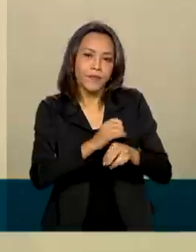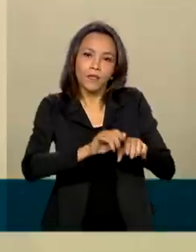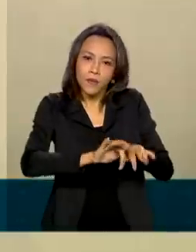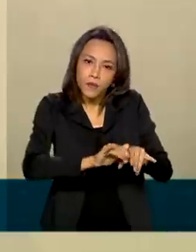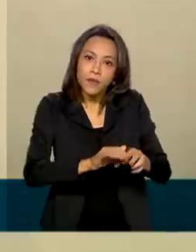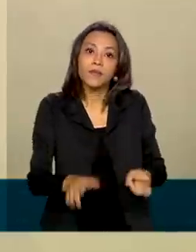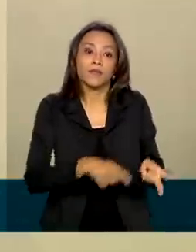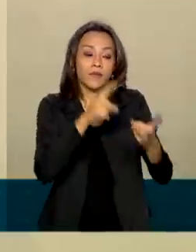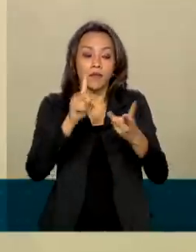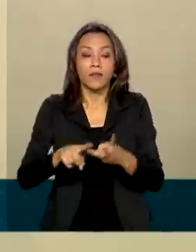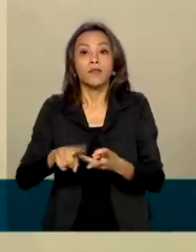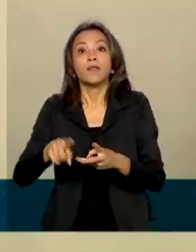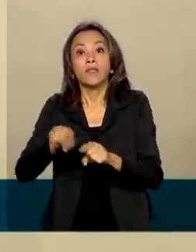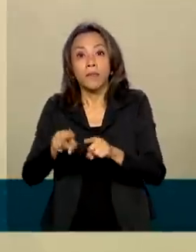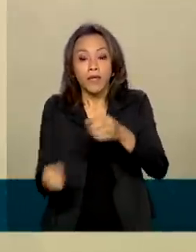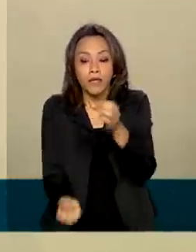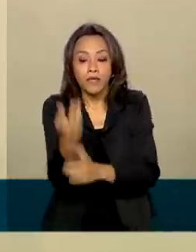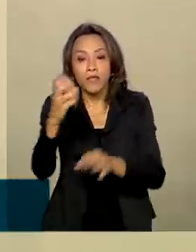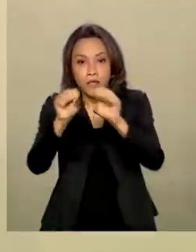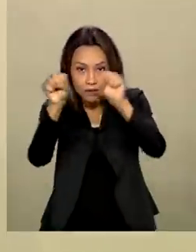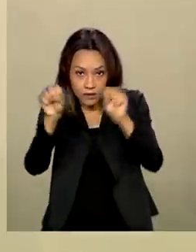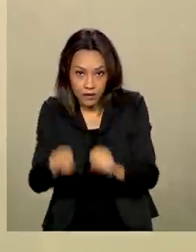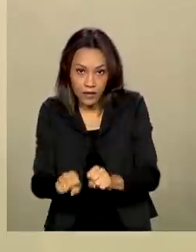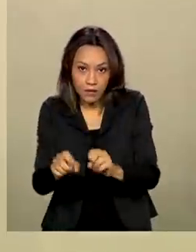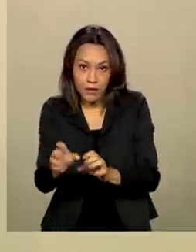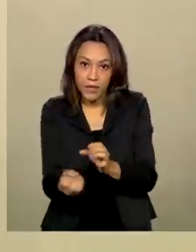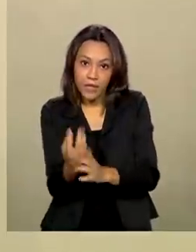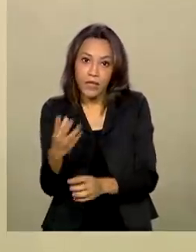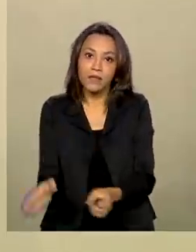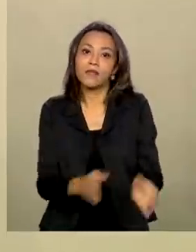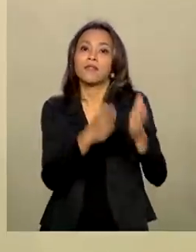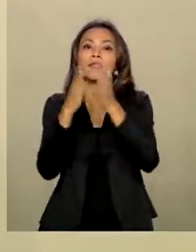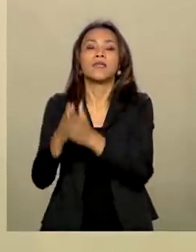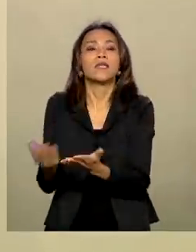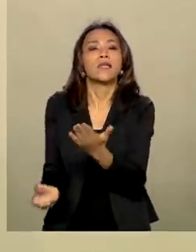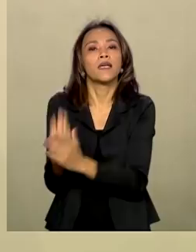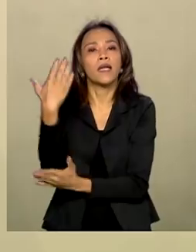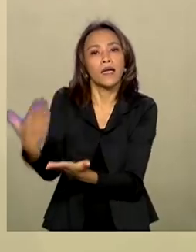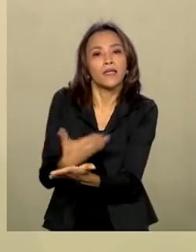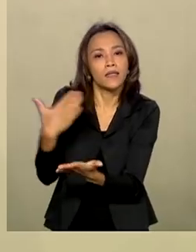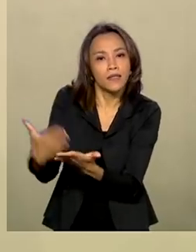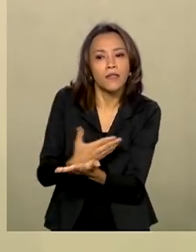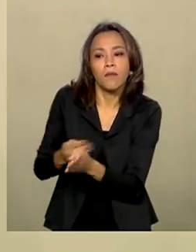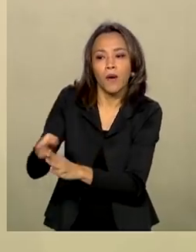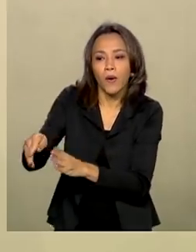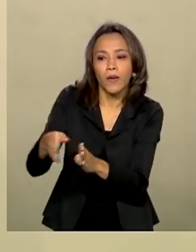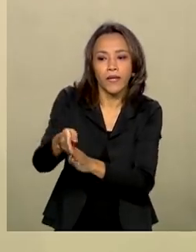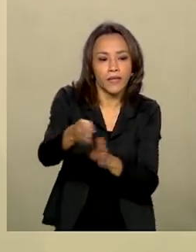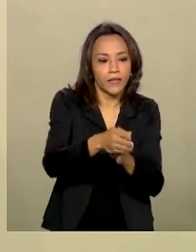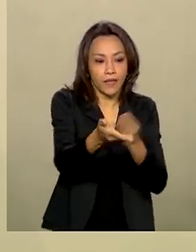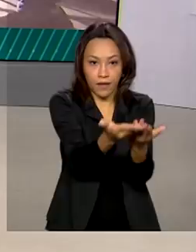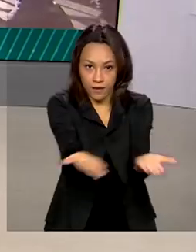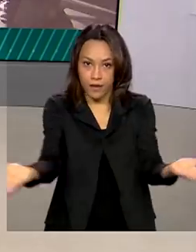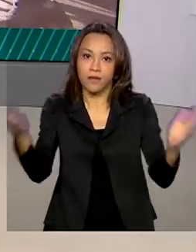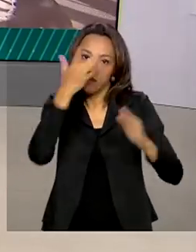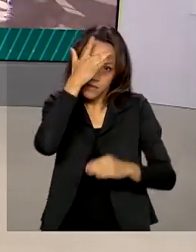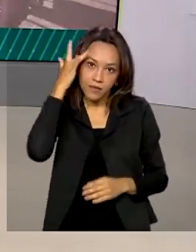campo, desenvolvimento de softwares e a elaboração de cartilhas de boas práticas para a instrução desses agricultores.